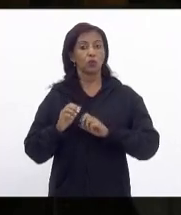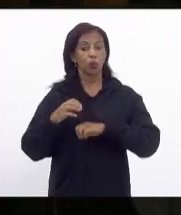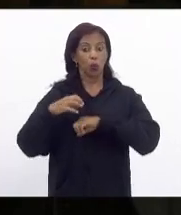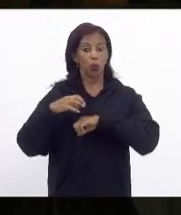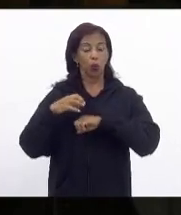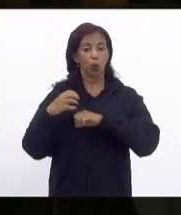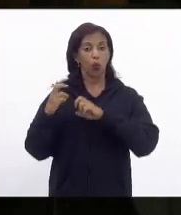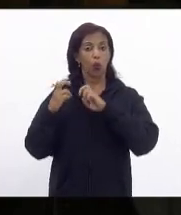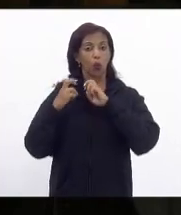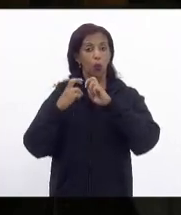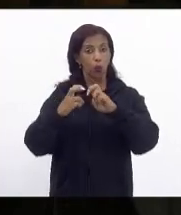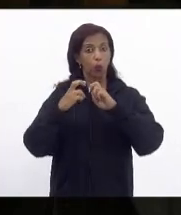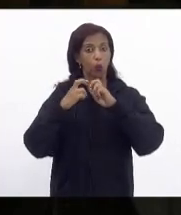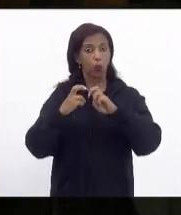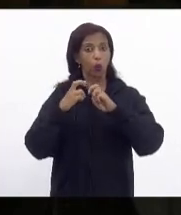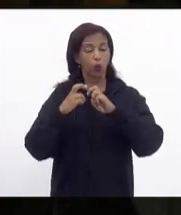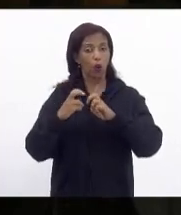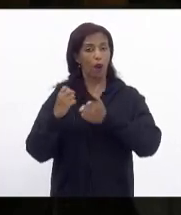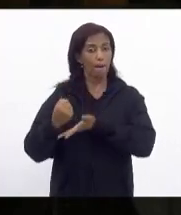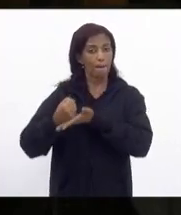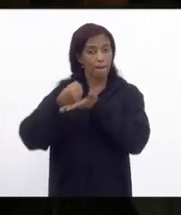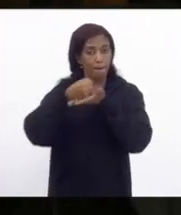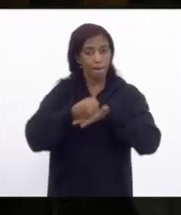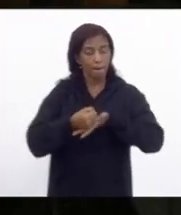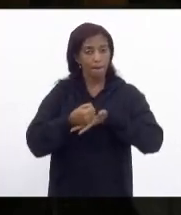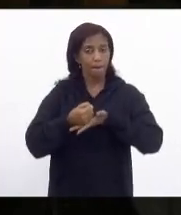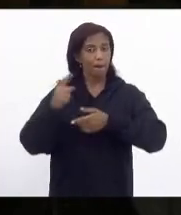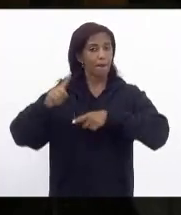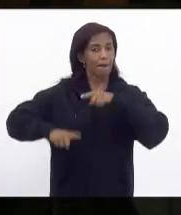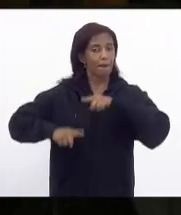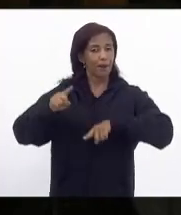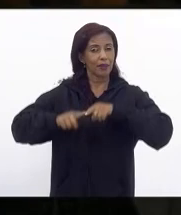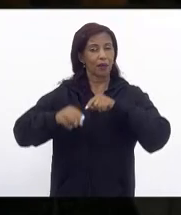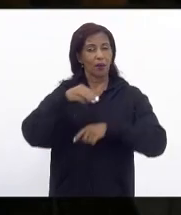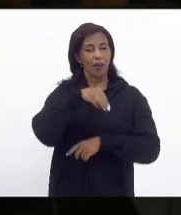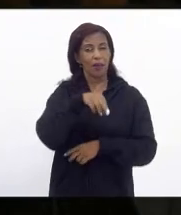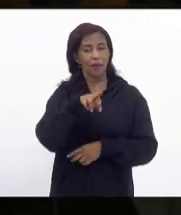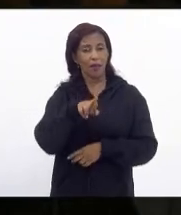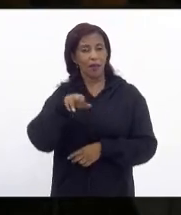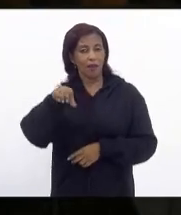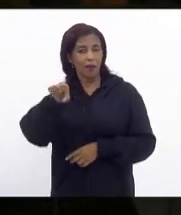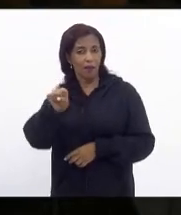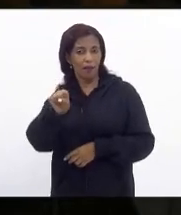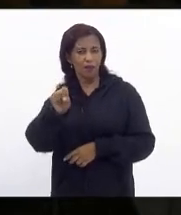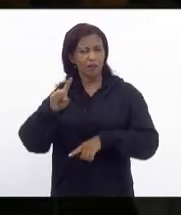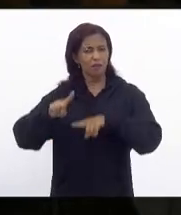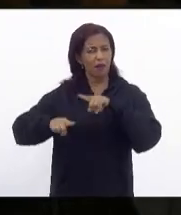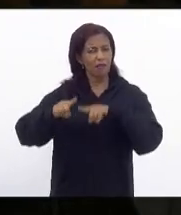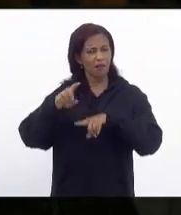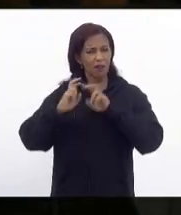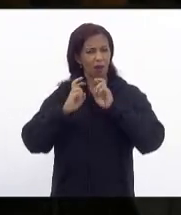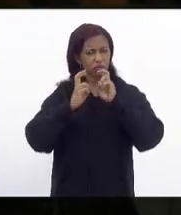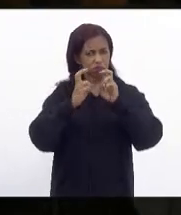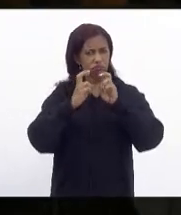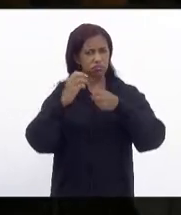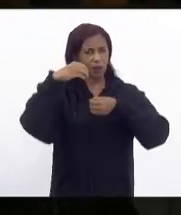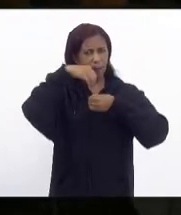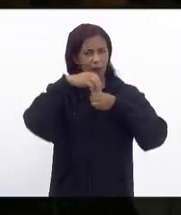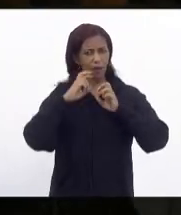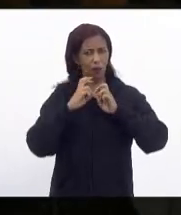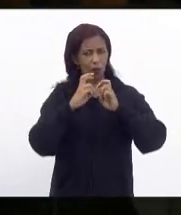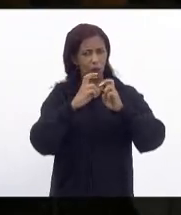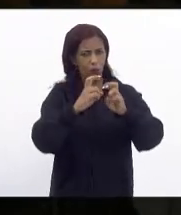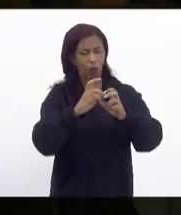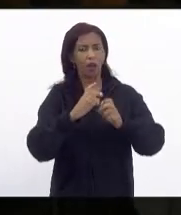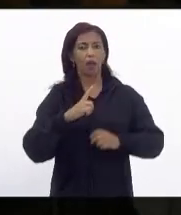hoje operada pela concessionária MRS é preciso deputada Marta Rocha lembrar o seguinte